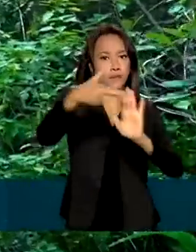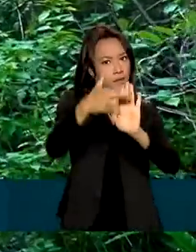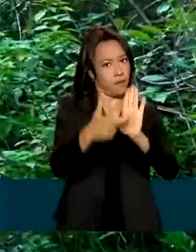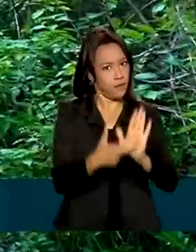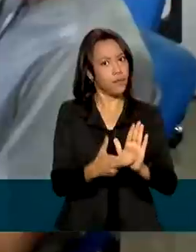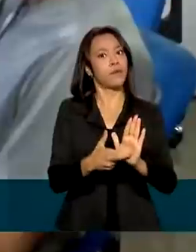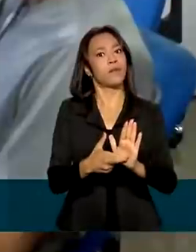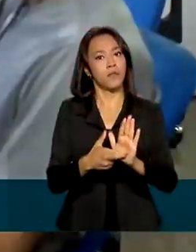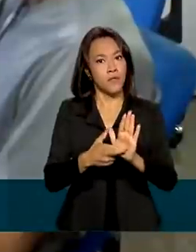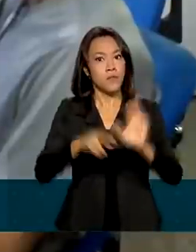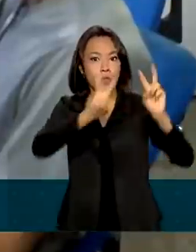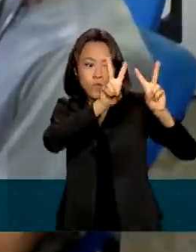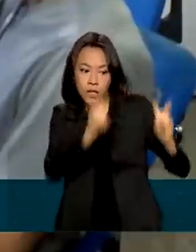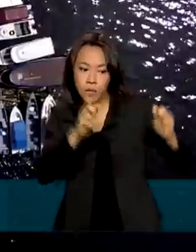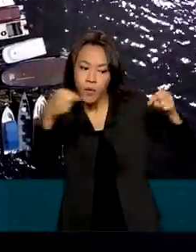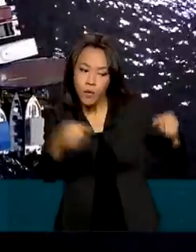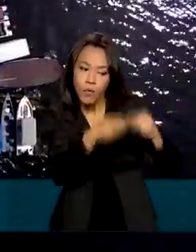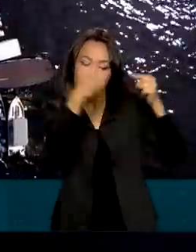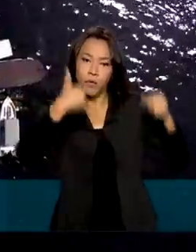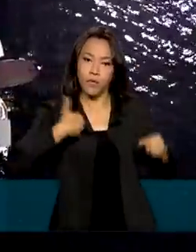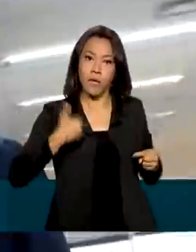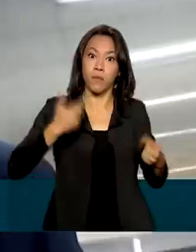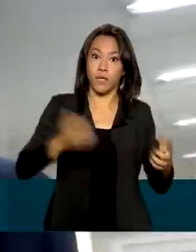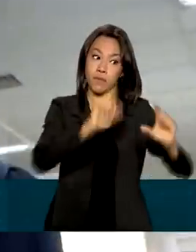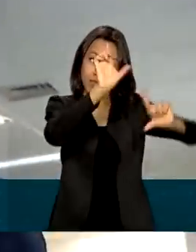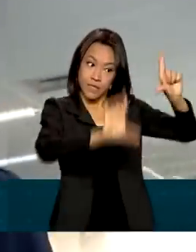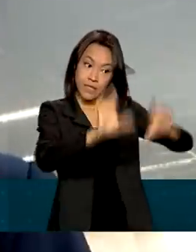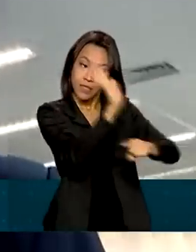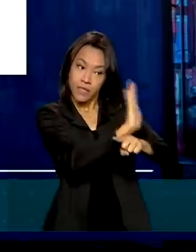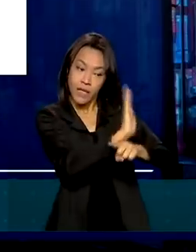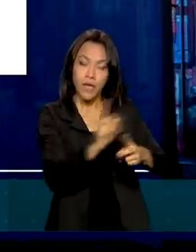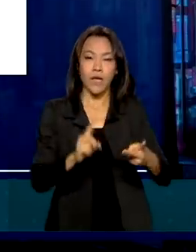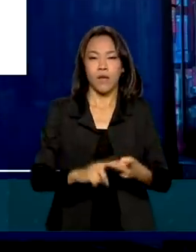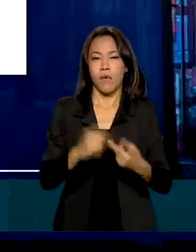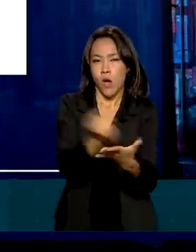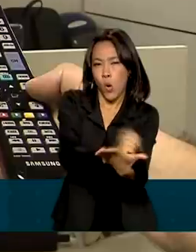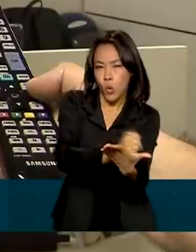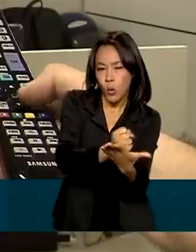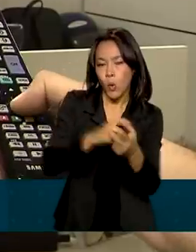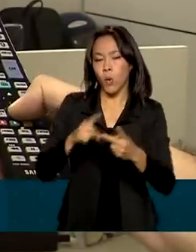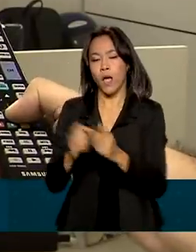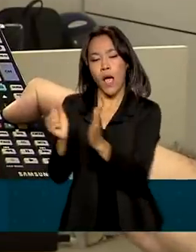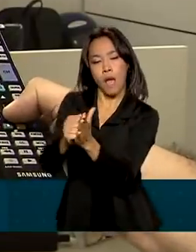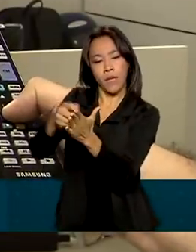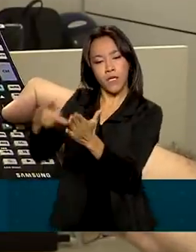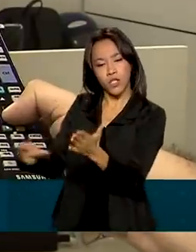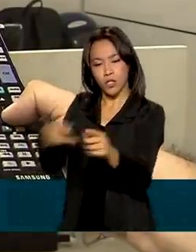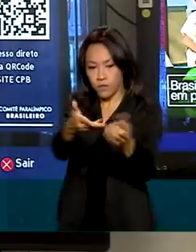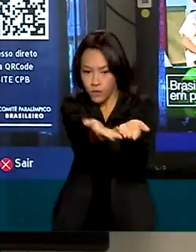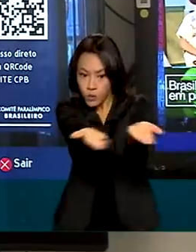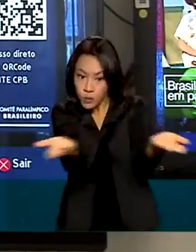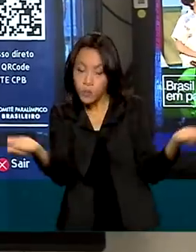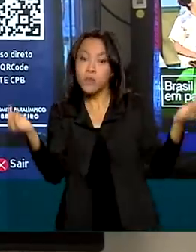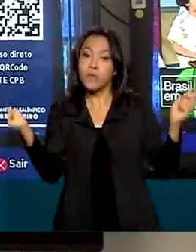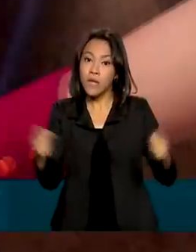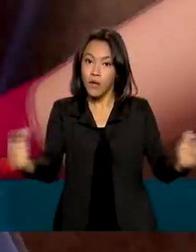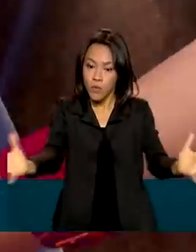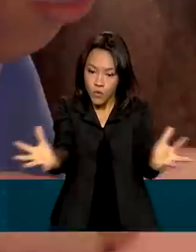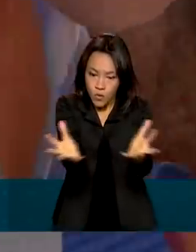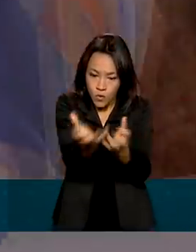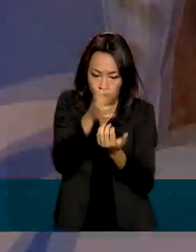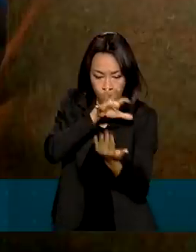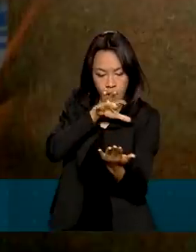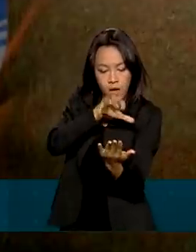Por isso, programas de TV, cinema, jogos eletrônicos e aplicativos poderão ser registrados